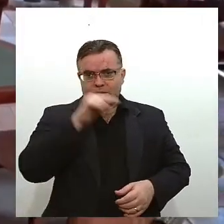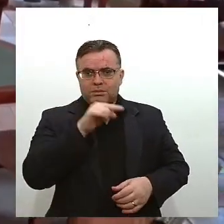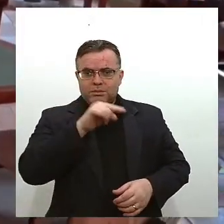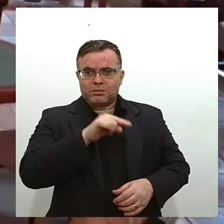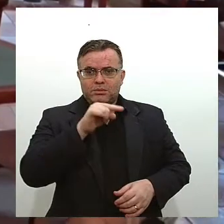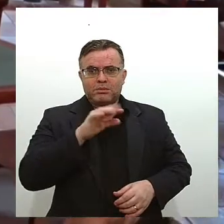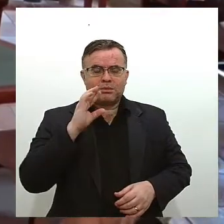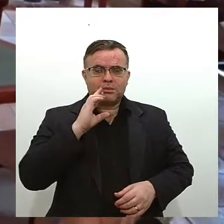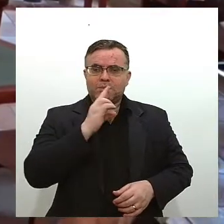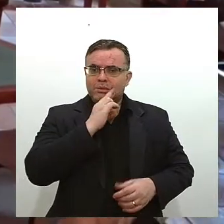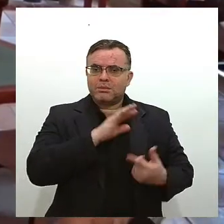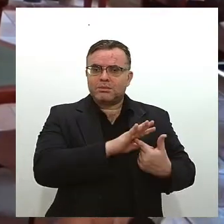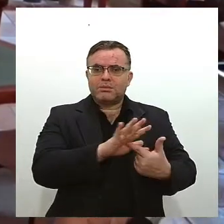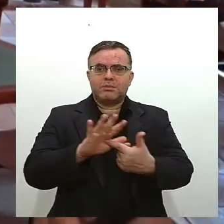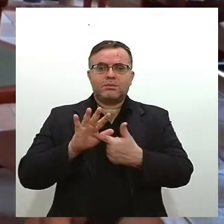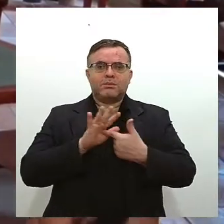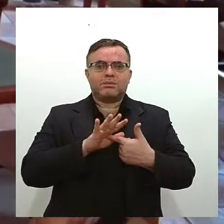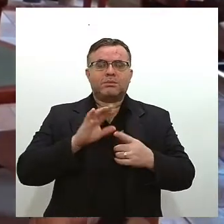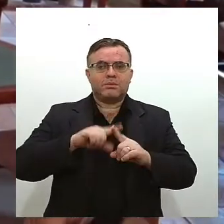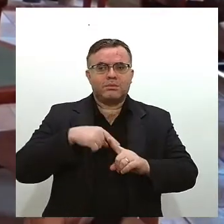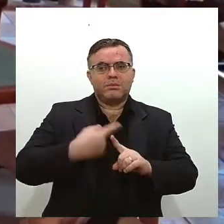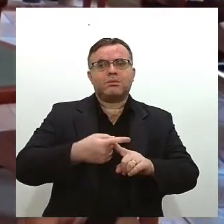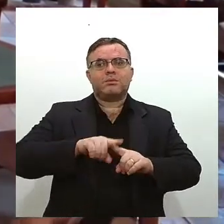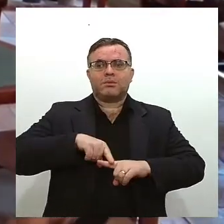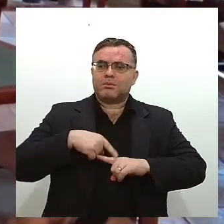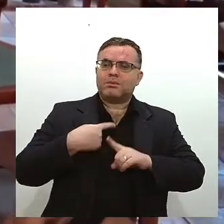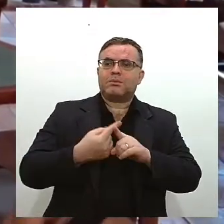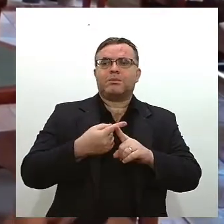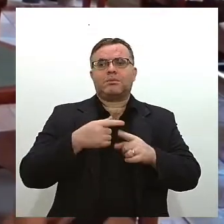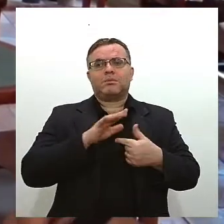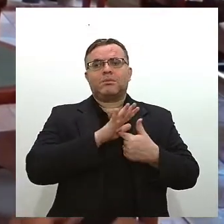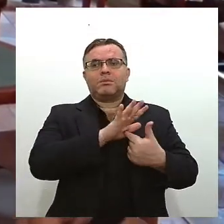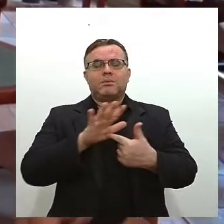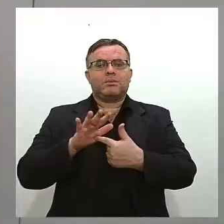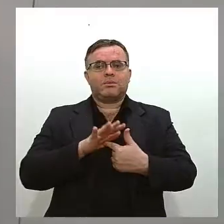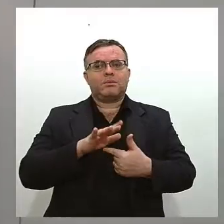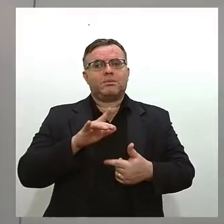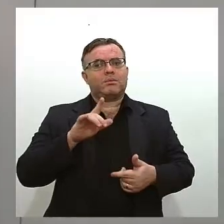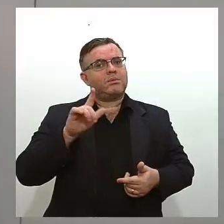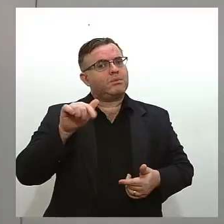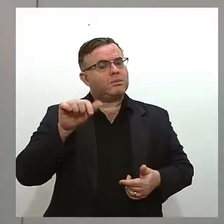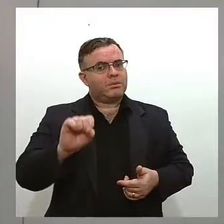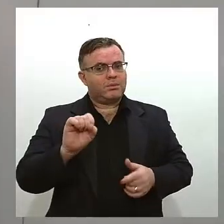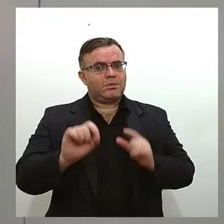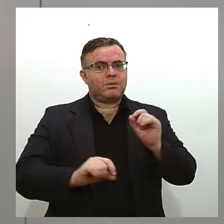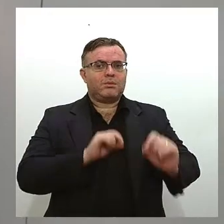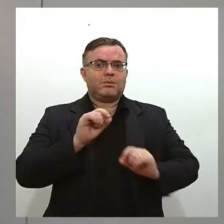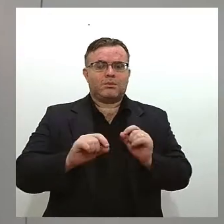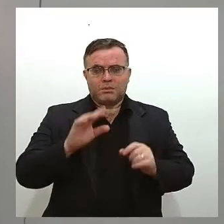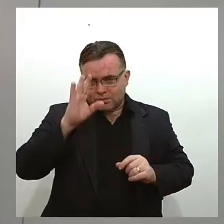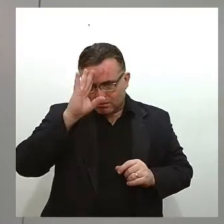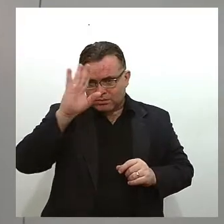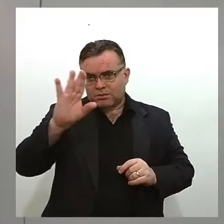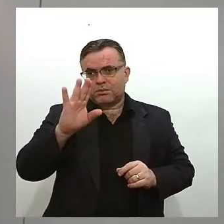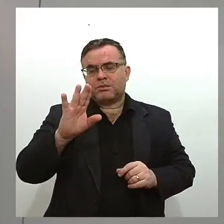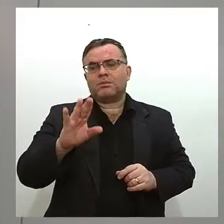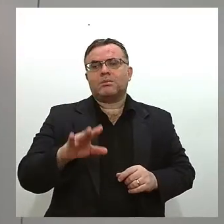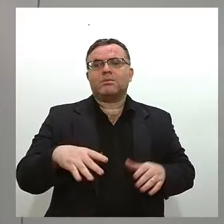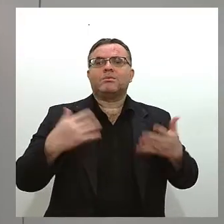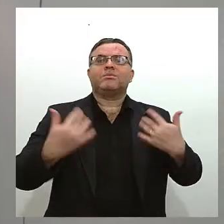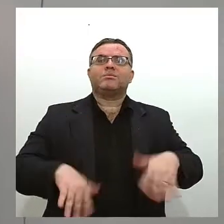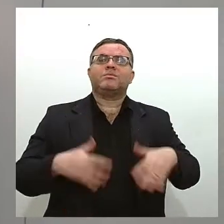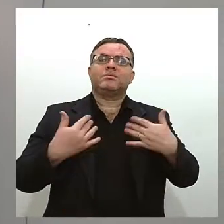revela que os sucessivos aumentos estão transformando o gás de cozinha no principal vilão na